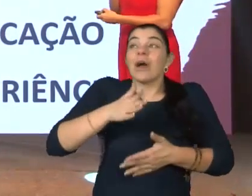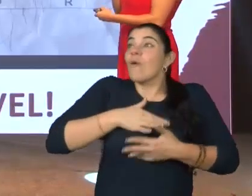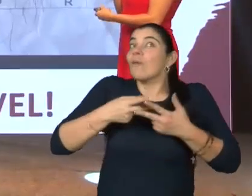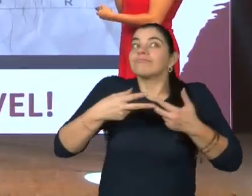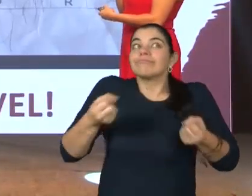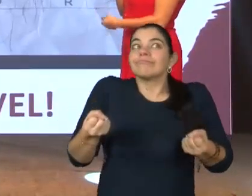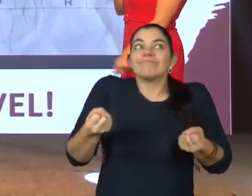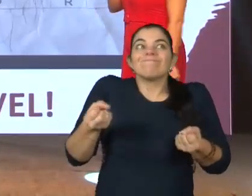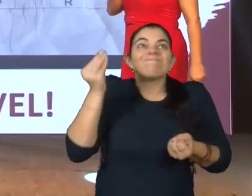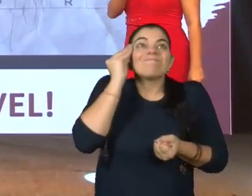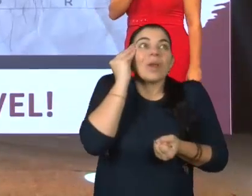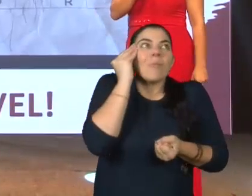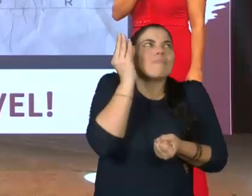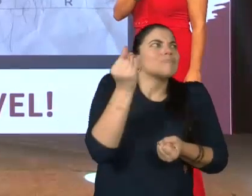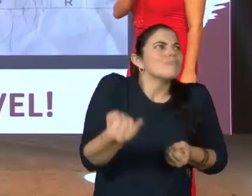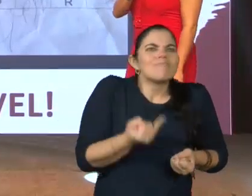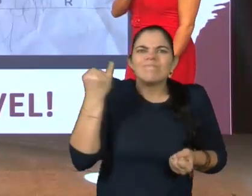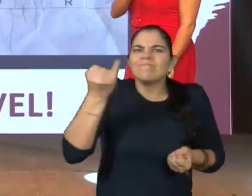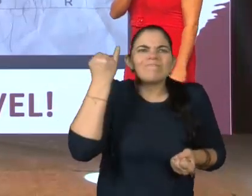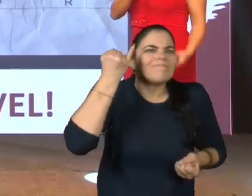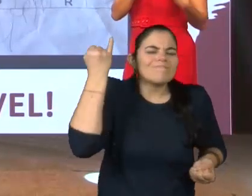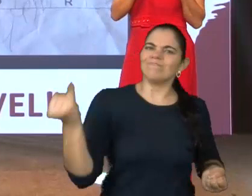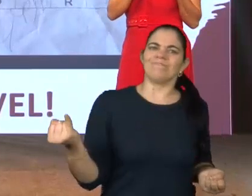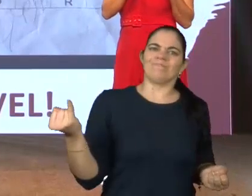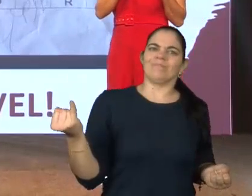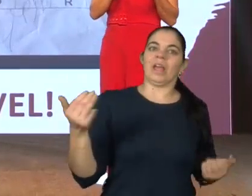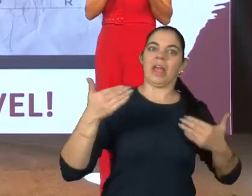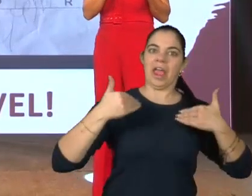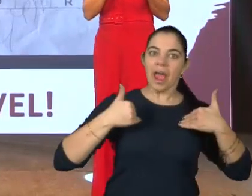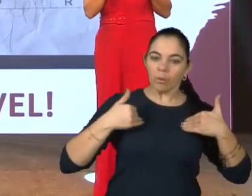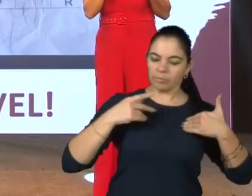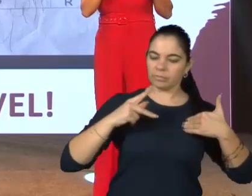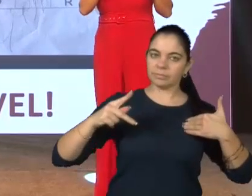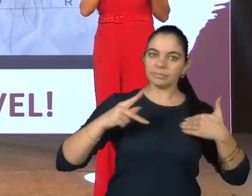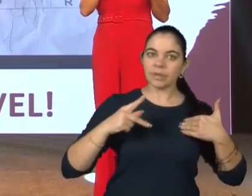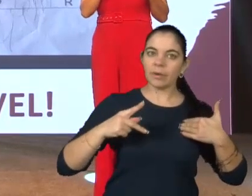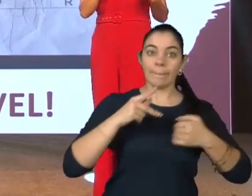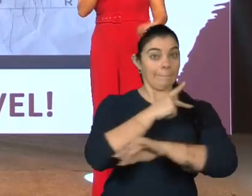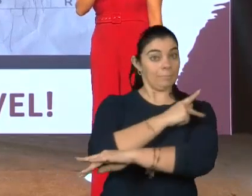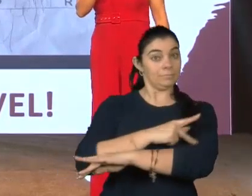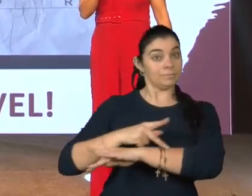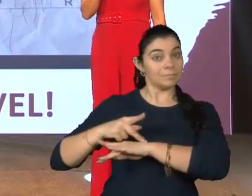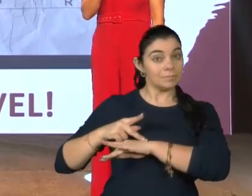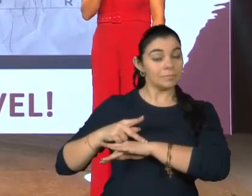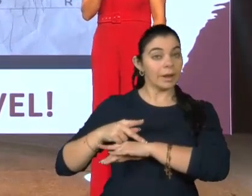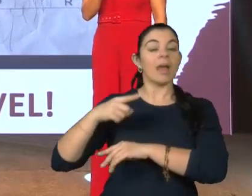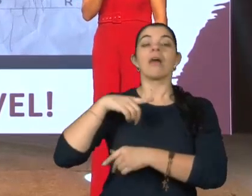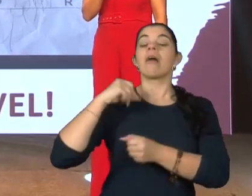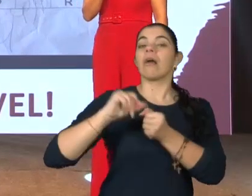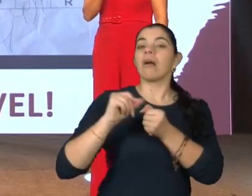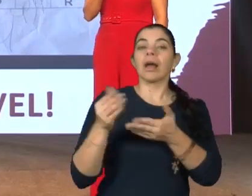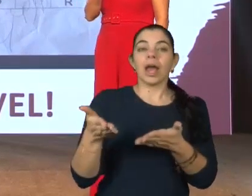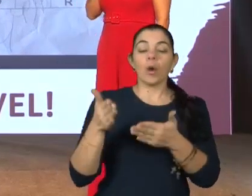muito importante. E eu, como professora, como pedagoga, participei